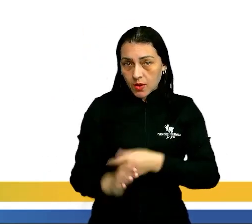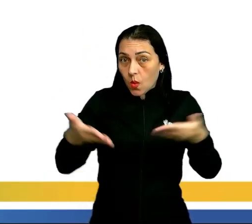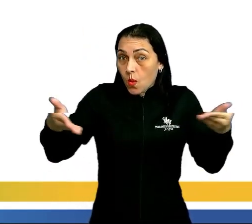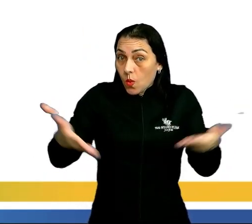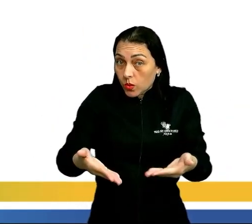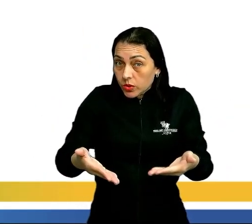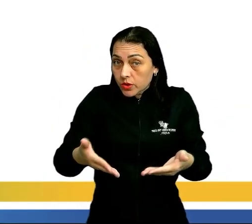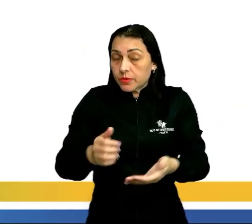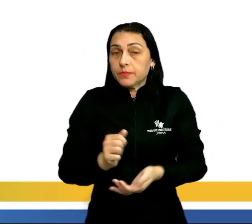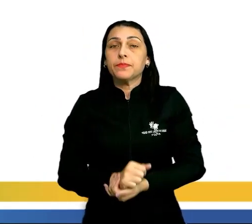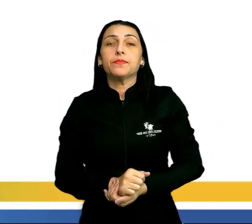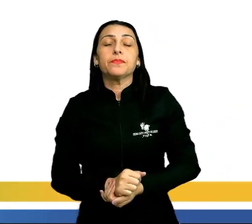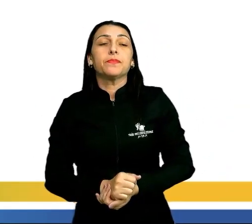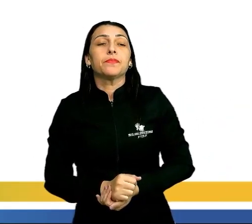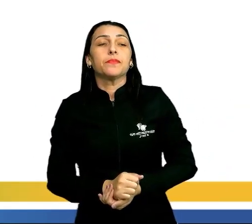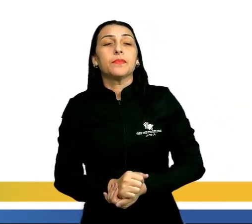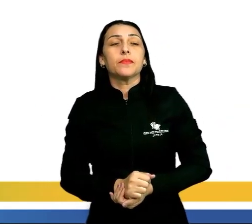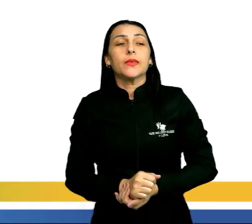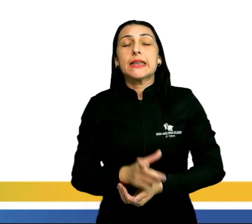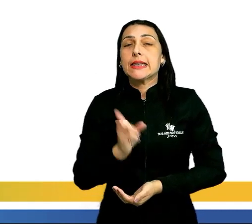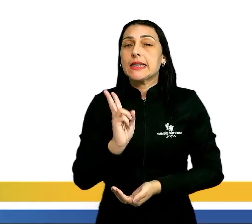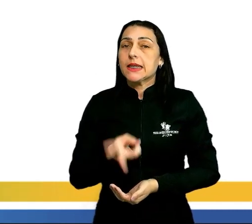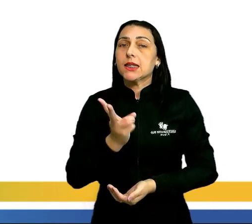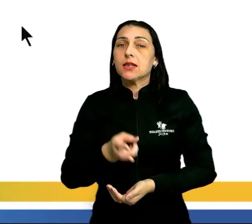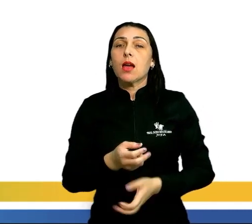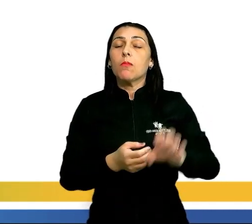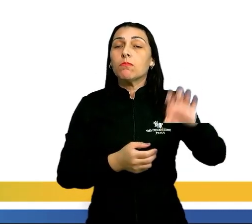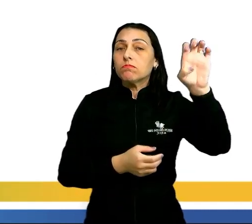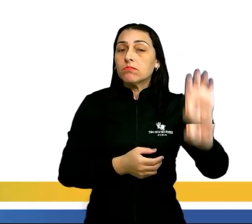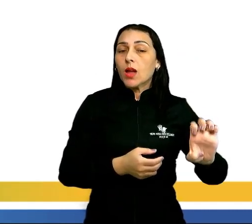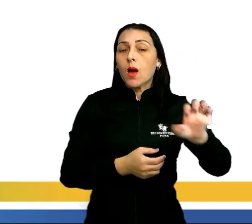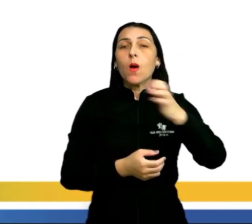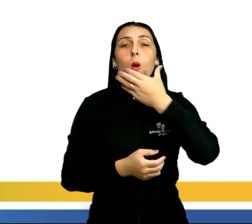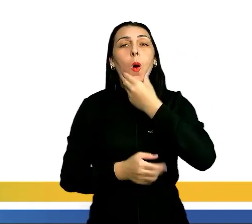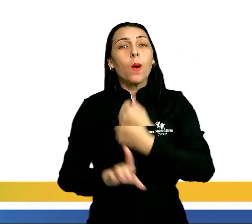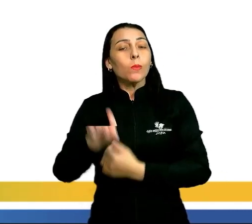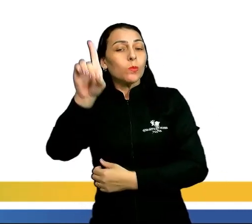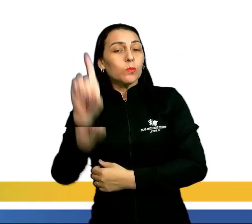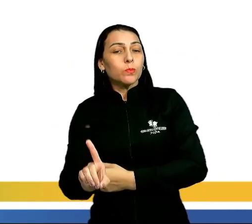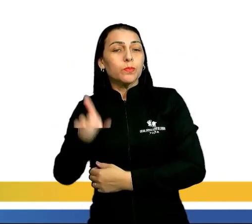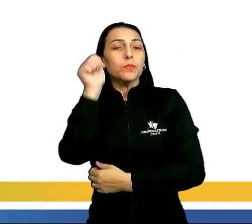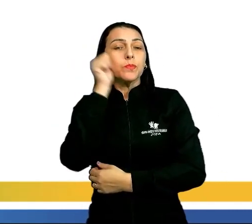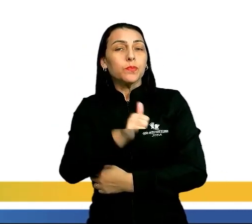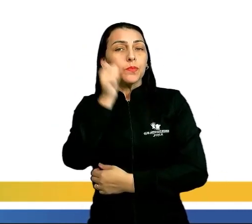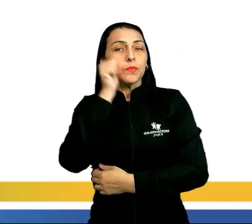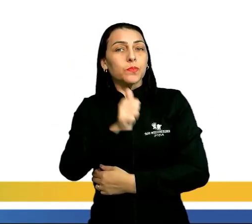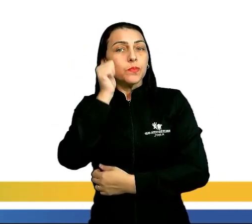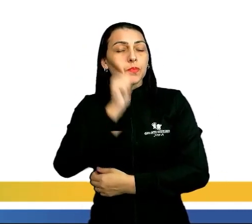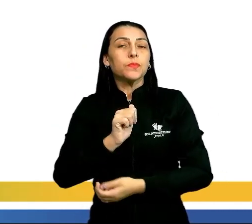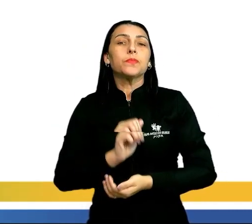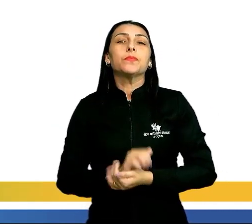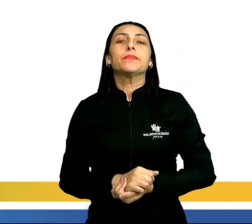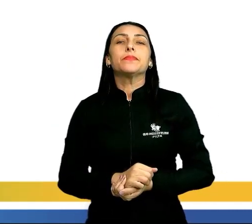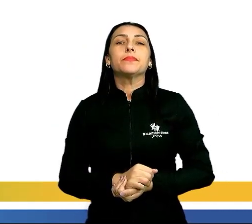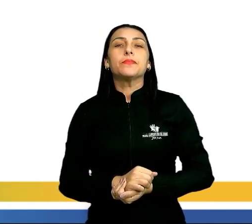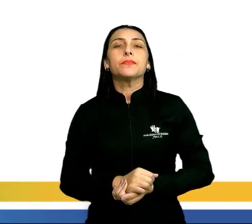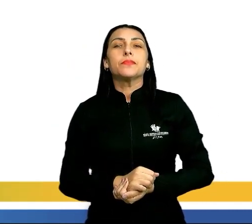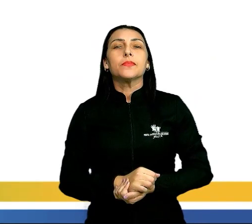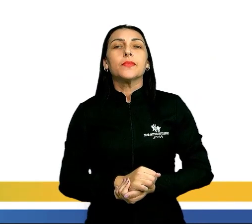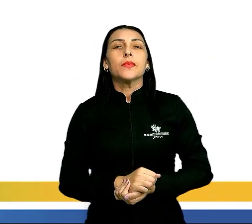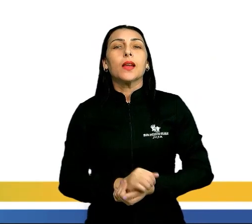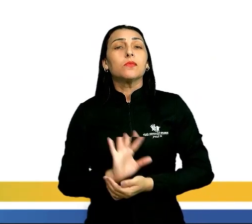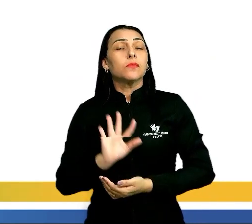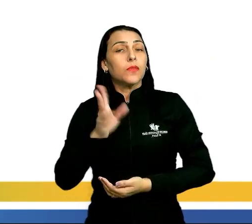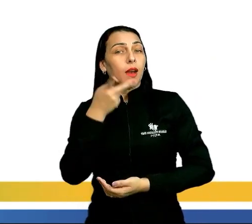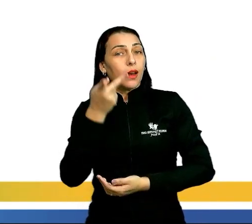atualmente. De um lado, sempre observar a população de homens, do outro lado a população de mulheres, aquilo